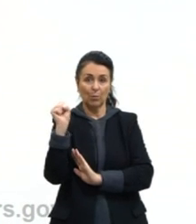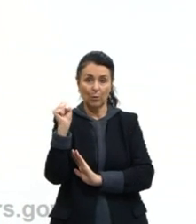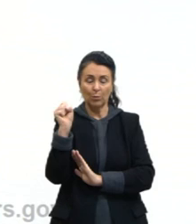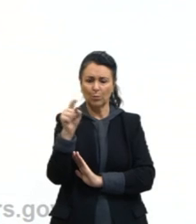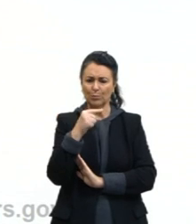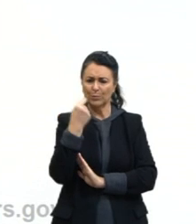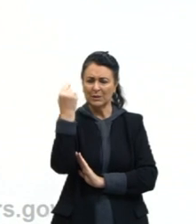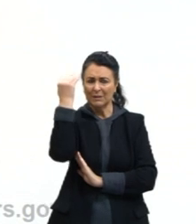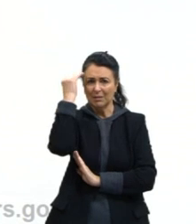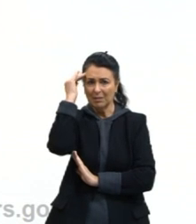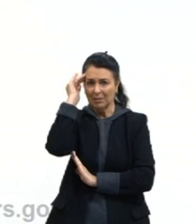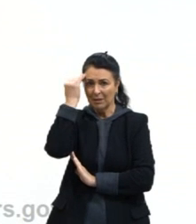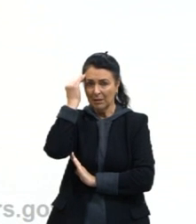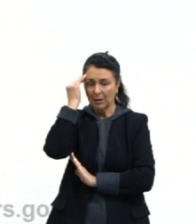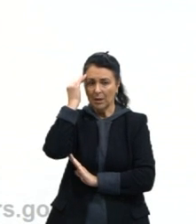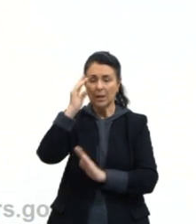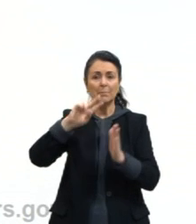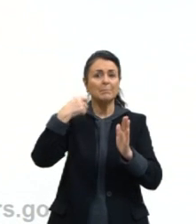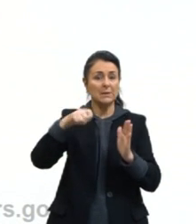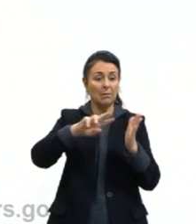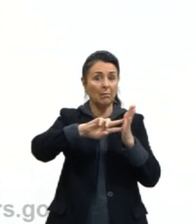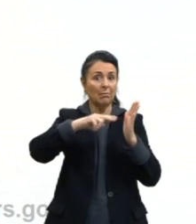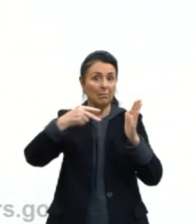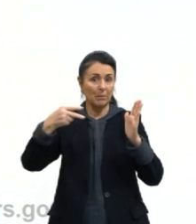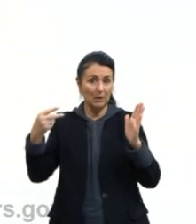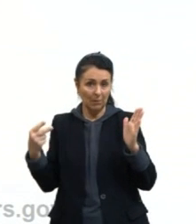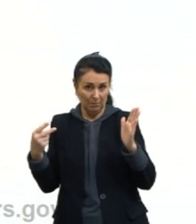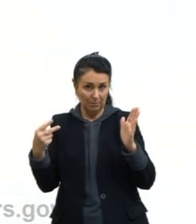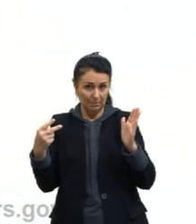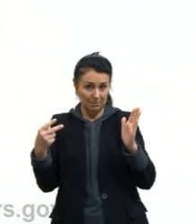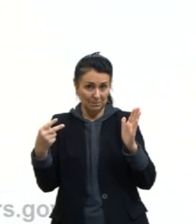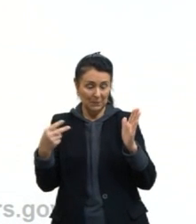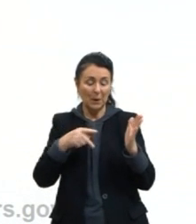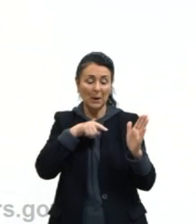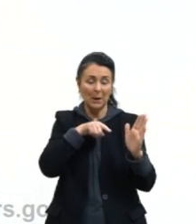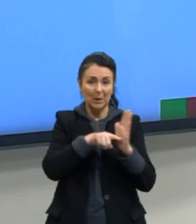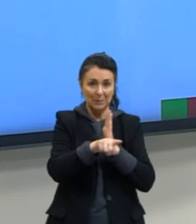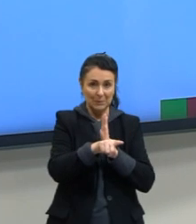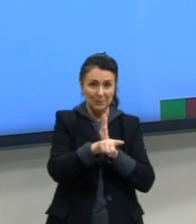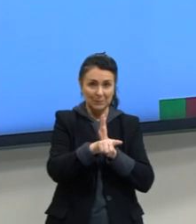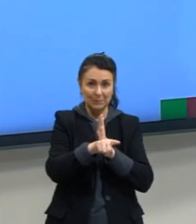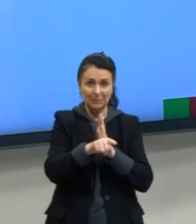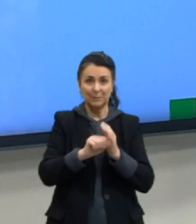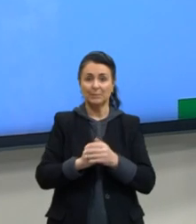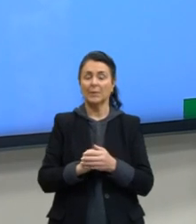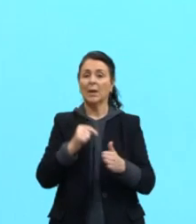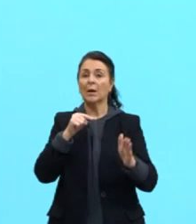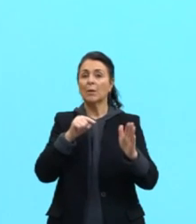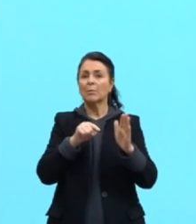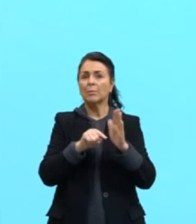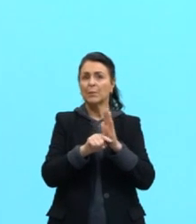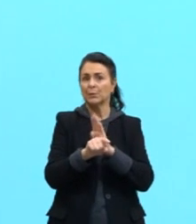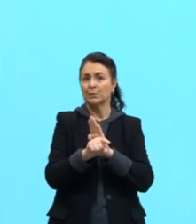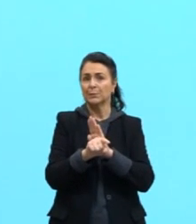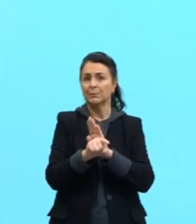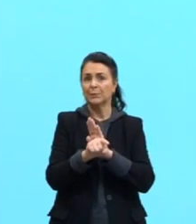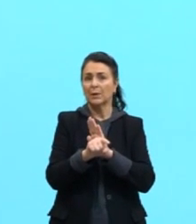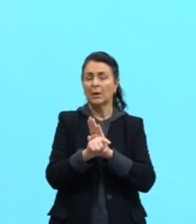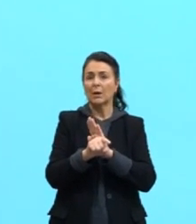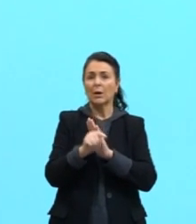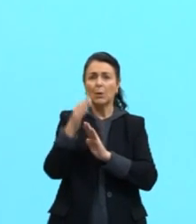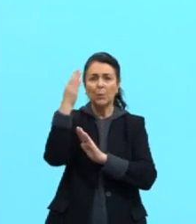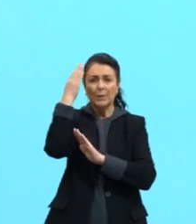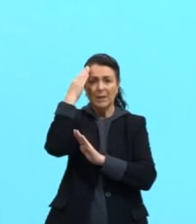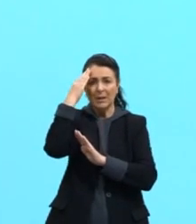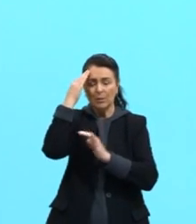entender que é mais interpretação do que qualquer outra coisa. A questão diz o seguinte, o entendimento